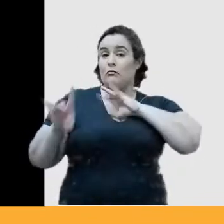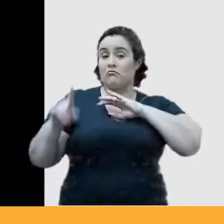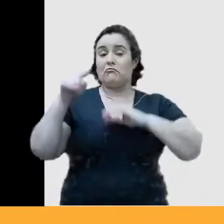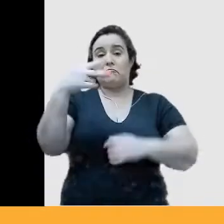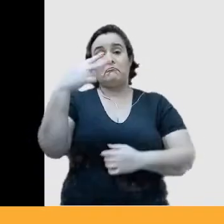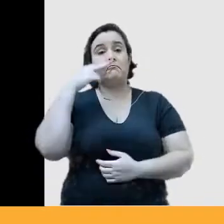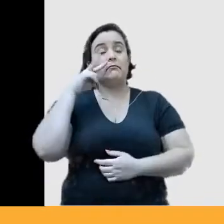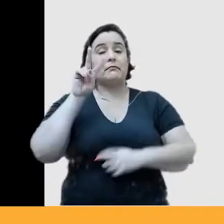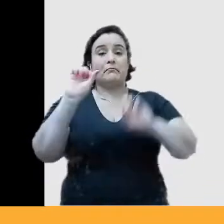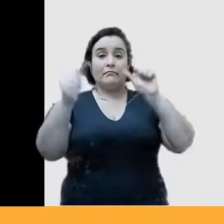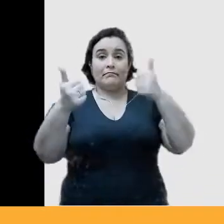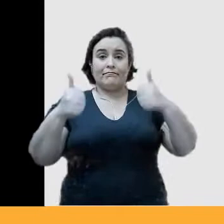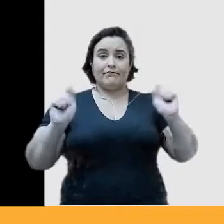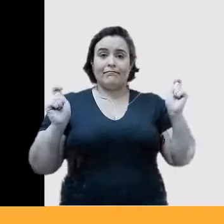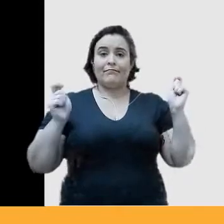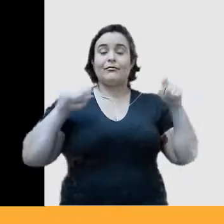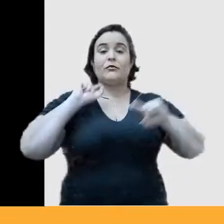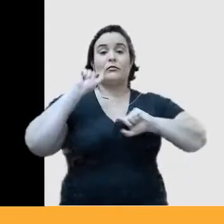eu estou ali com